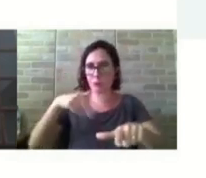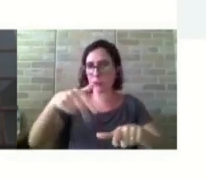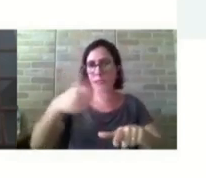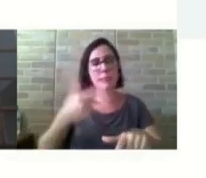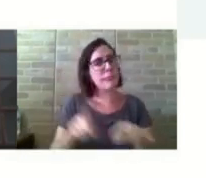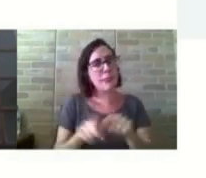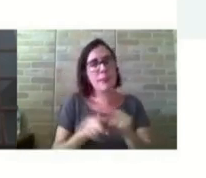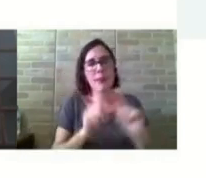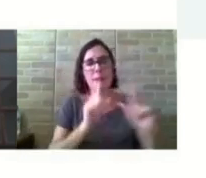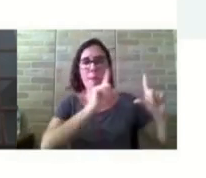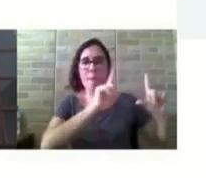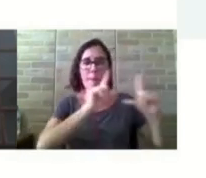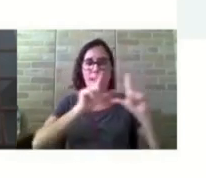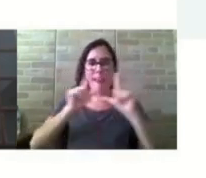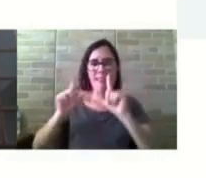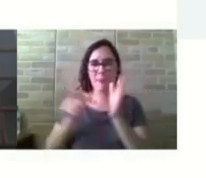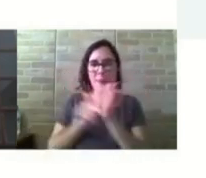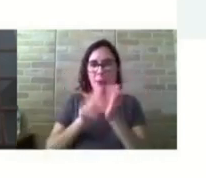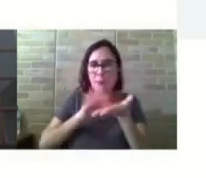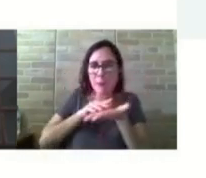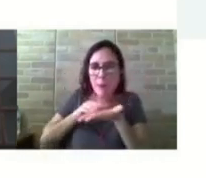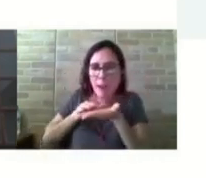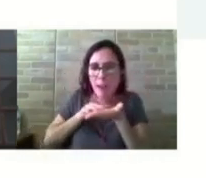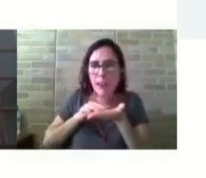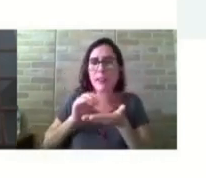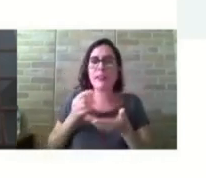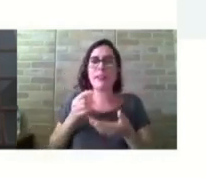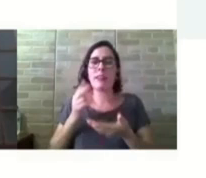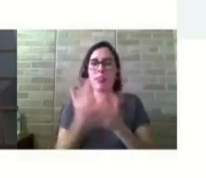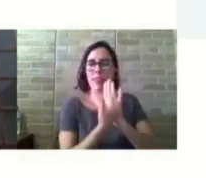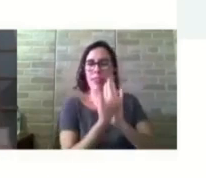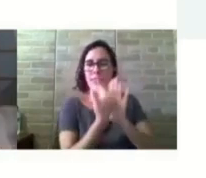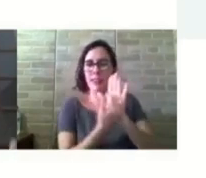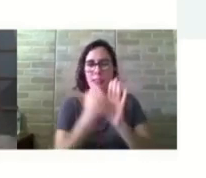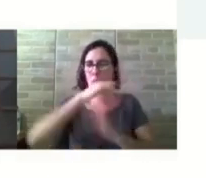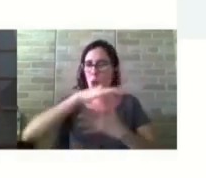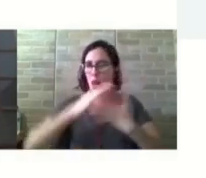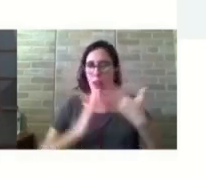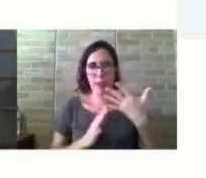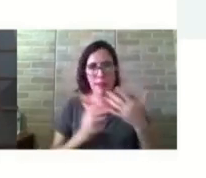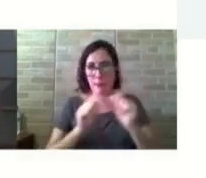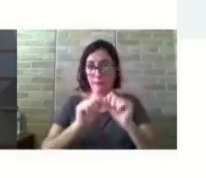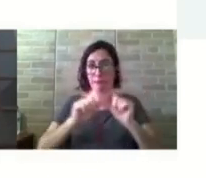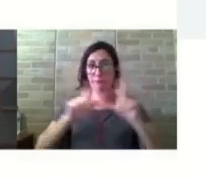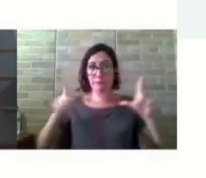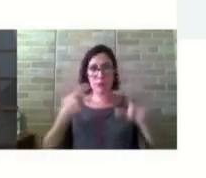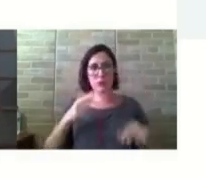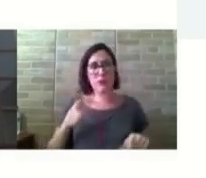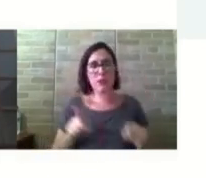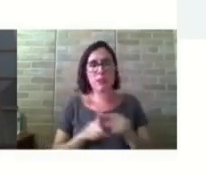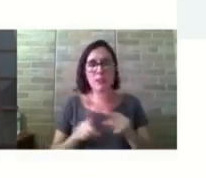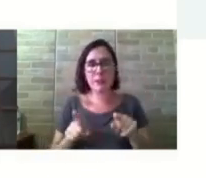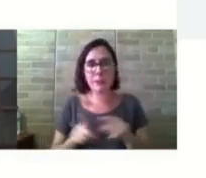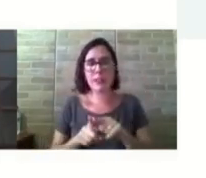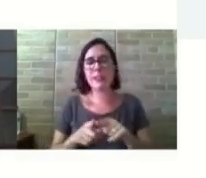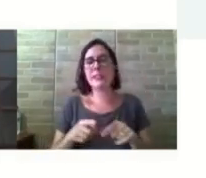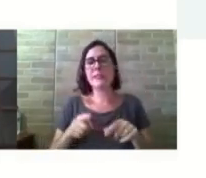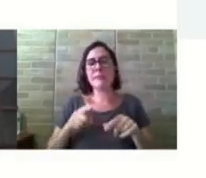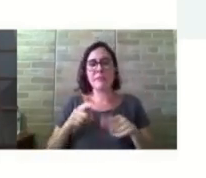livras ampliadas, telefone em altura adequada, né? Para cadeirantes, para alunos surdos,